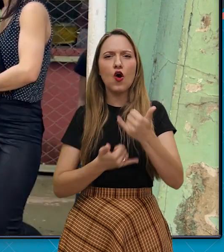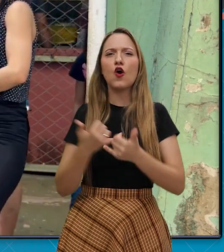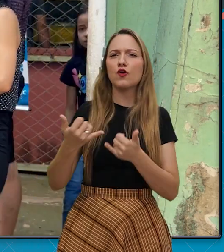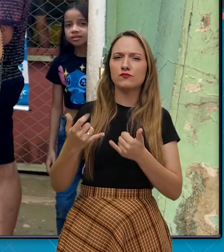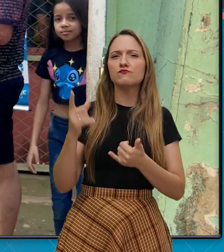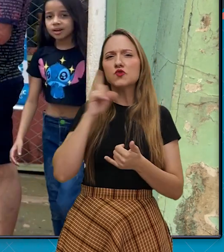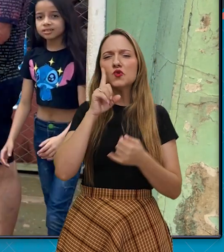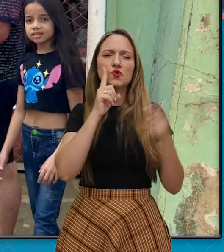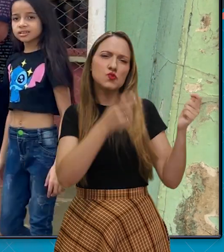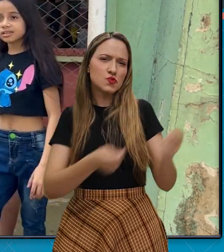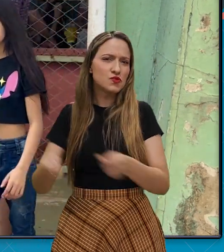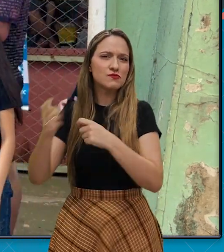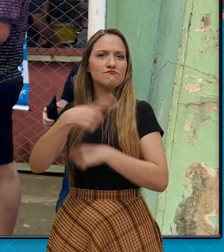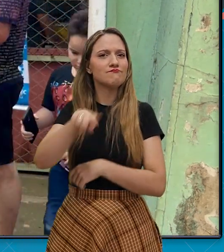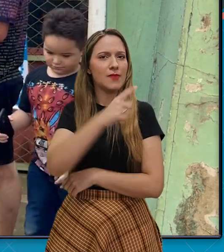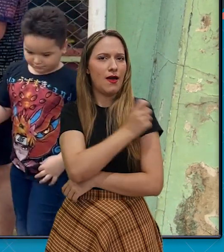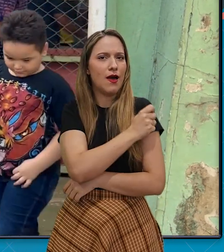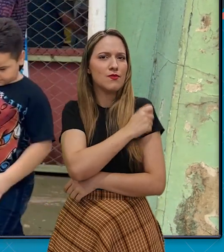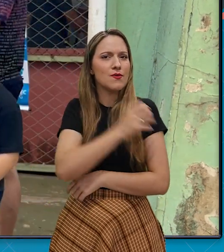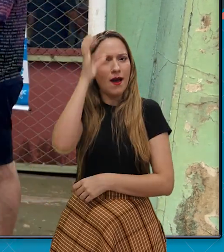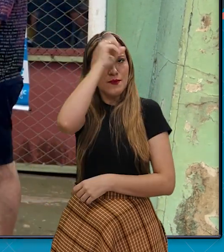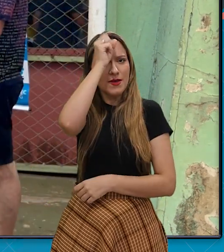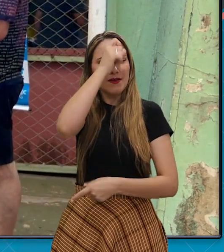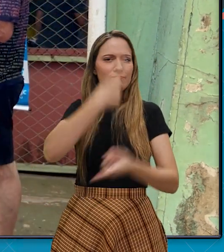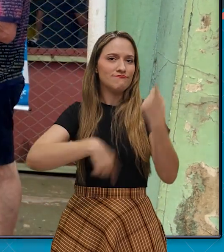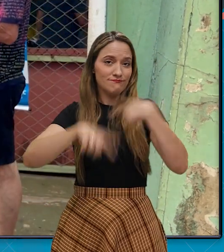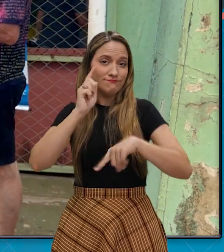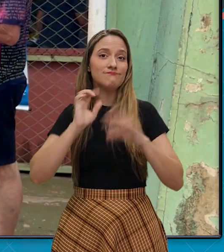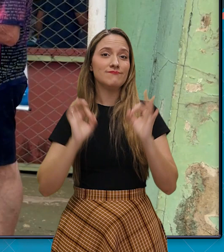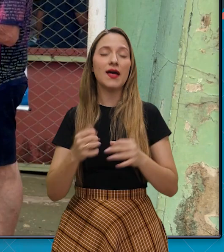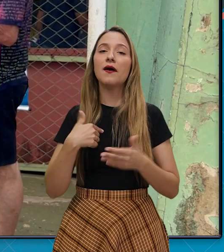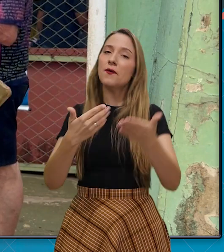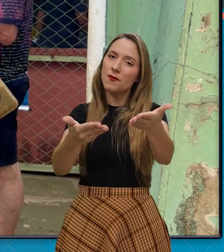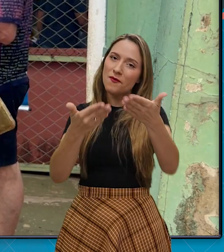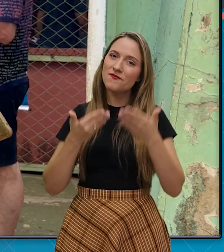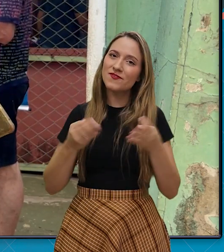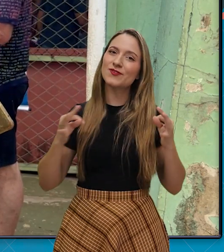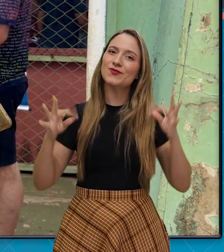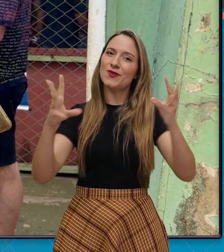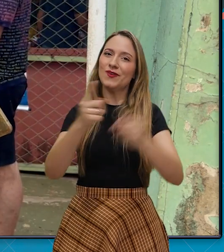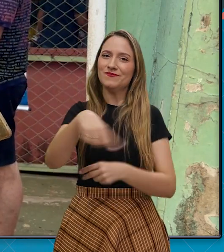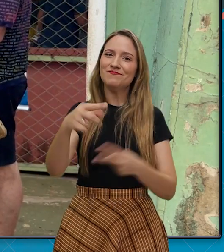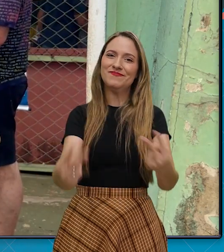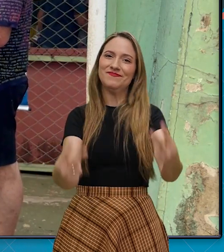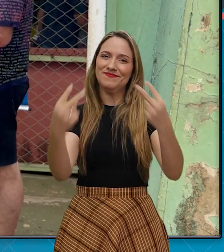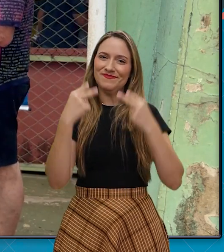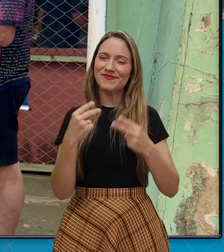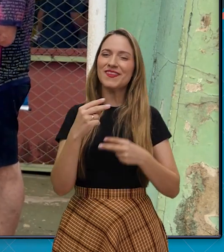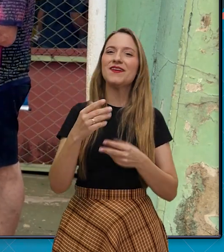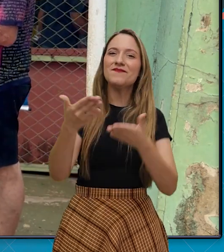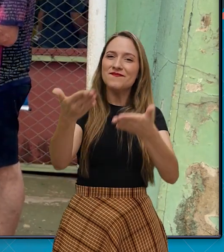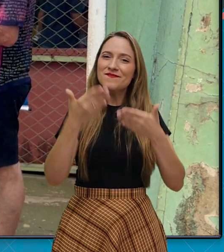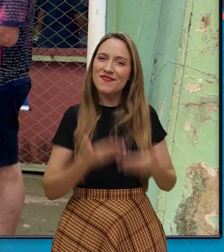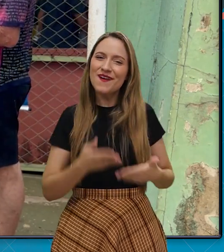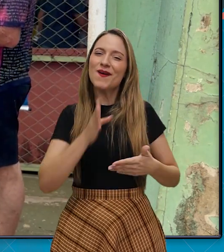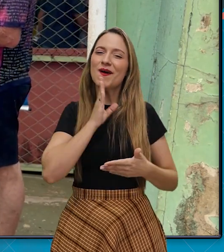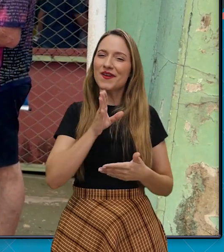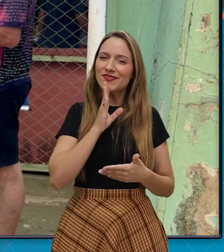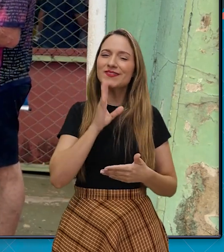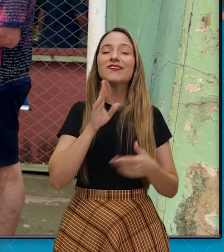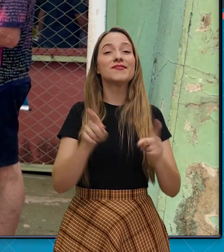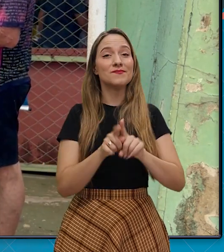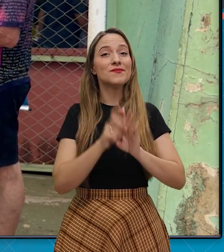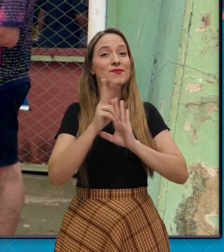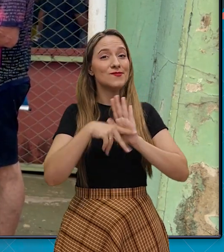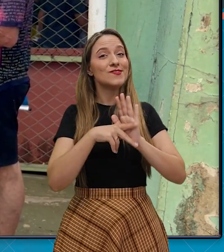e jogarem aí para o dia a dia dos alunos. Seria basicamente isso aqui. Então, eu convido a todos para poder conhecer e levar esse